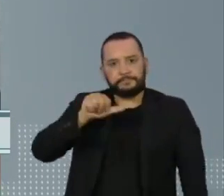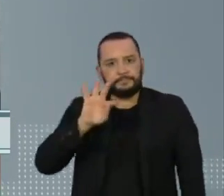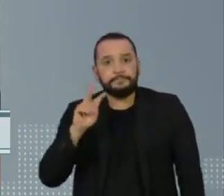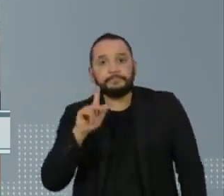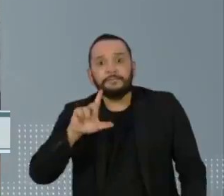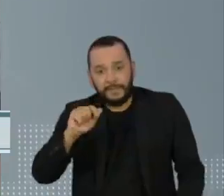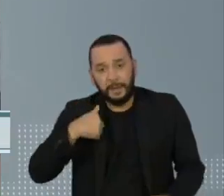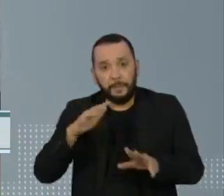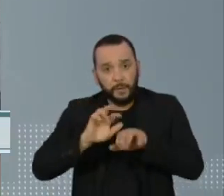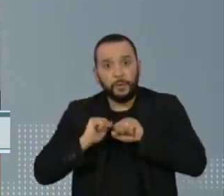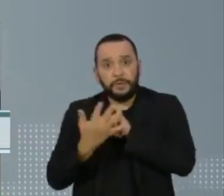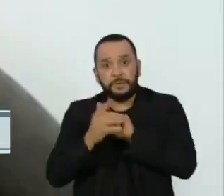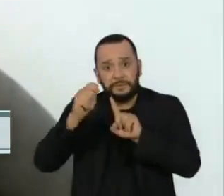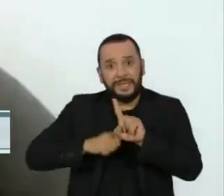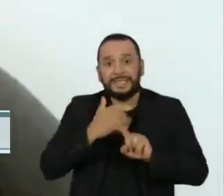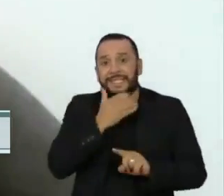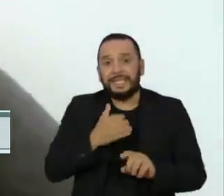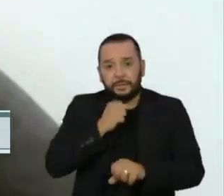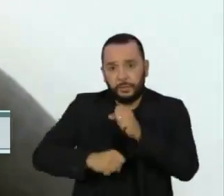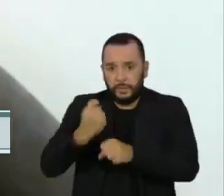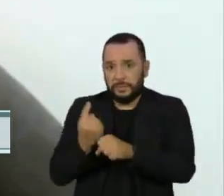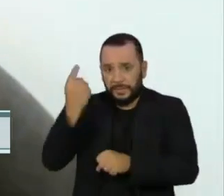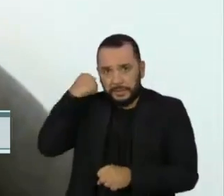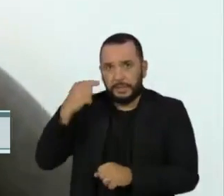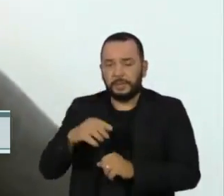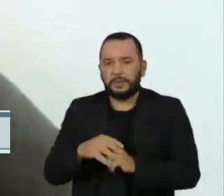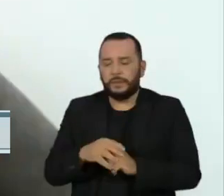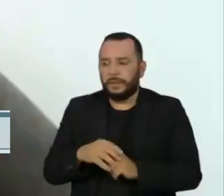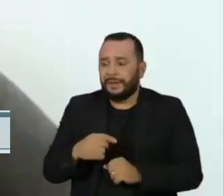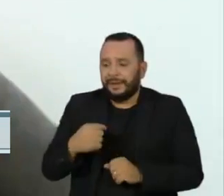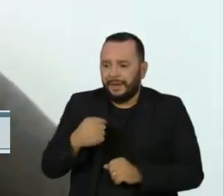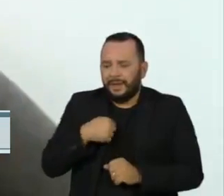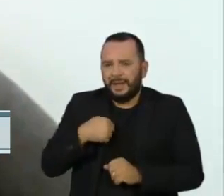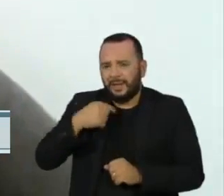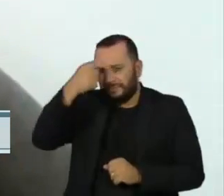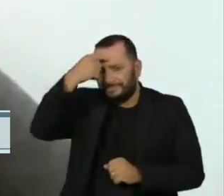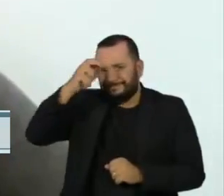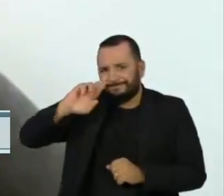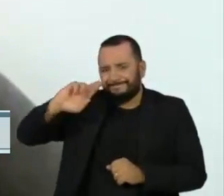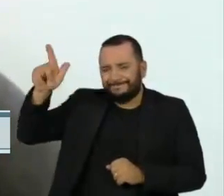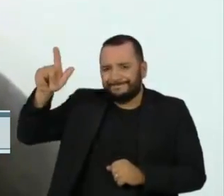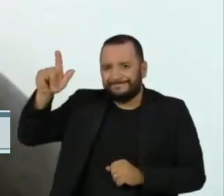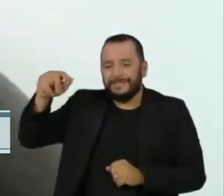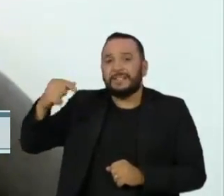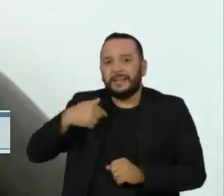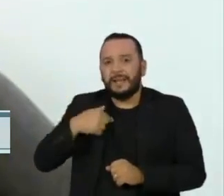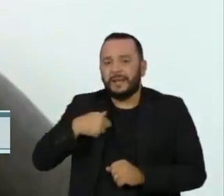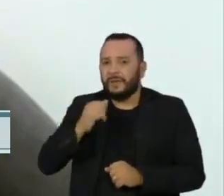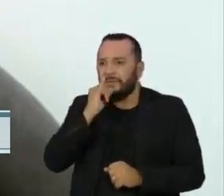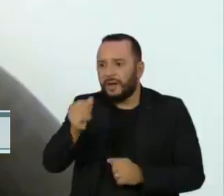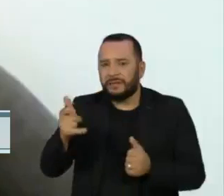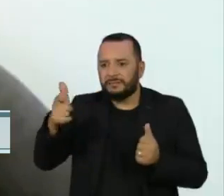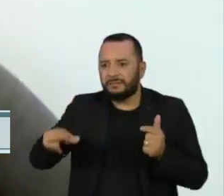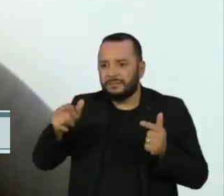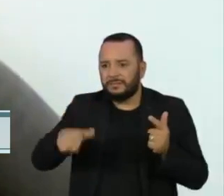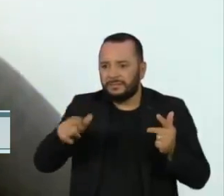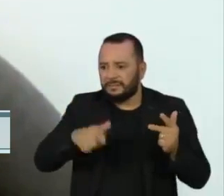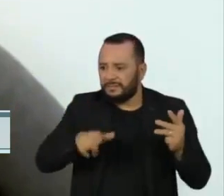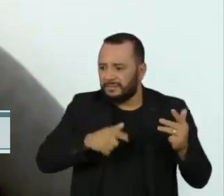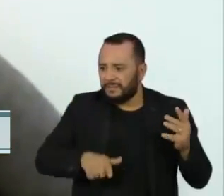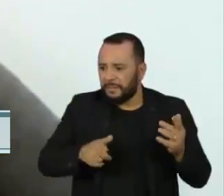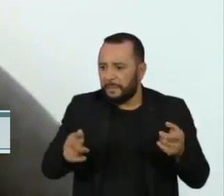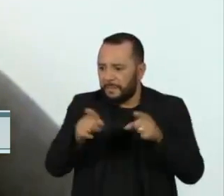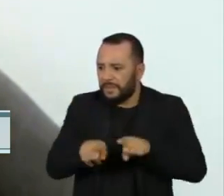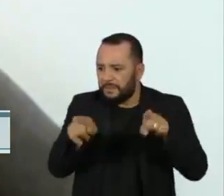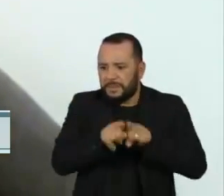-19 em dezembro do ano passado. Eu fiquei repetitiva, e isso em meados de fevereiro. Então eu nunca